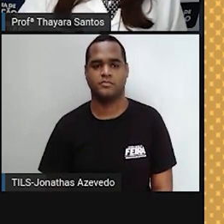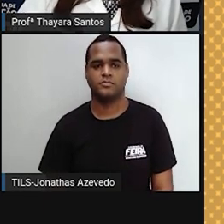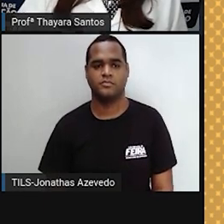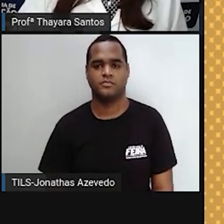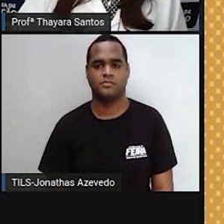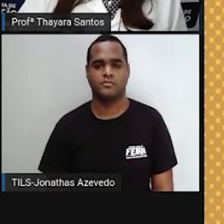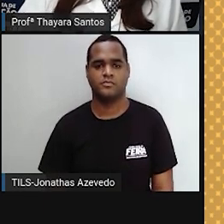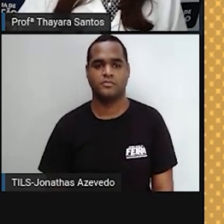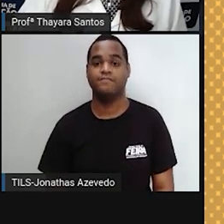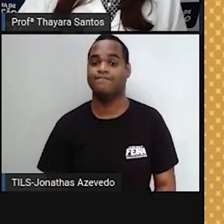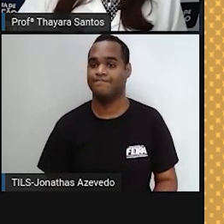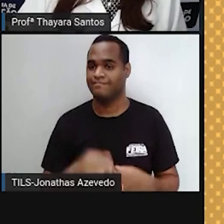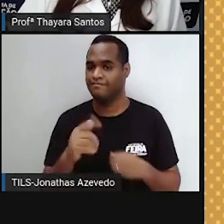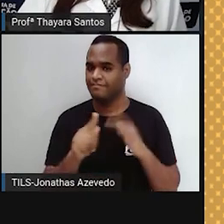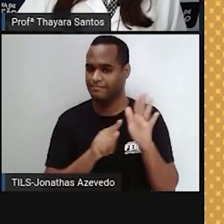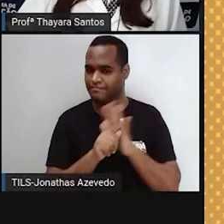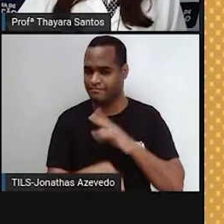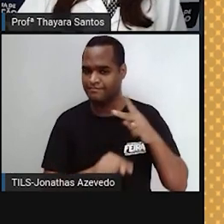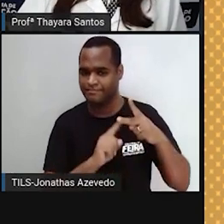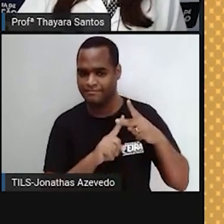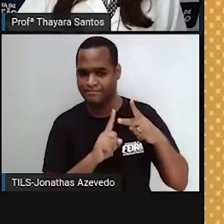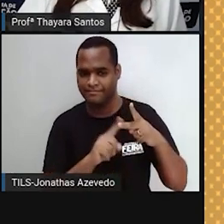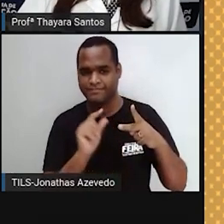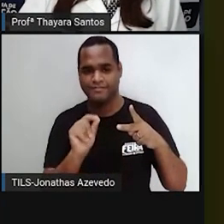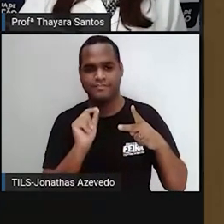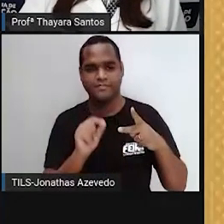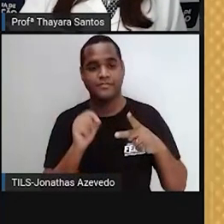Vamos passar para a próxima questão.